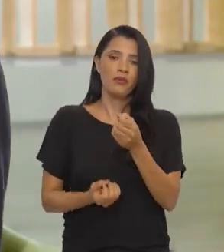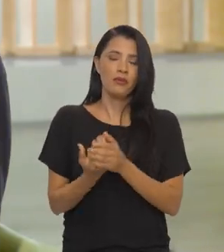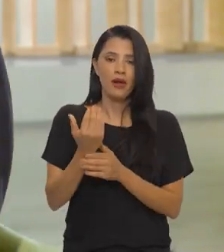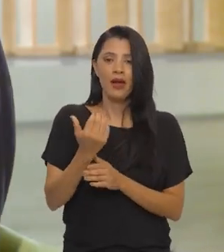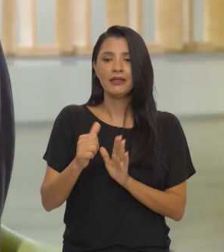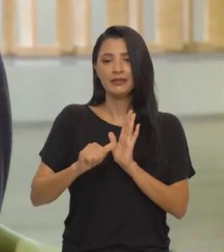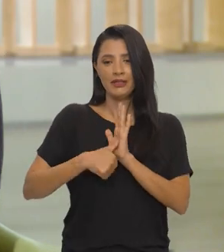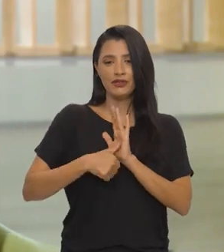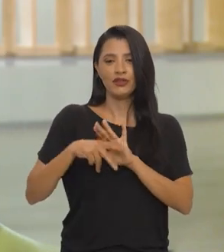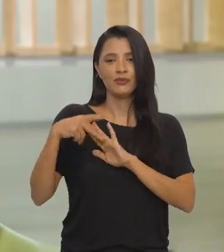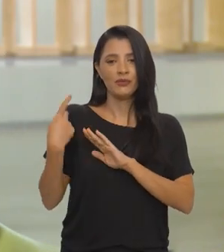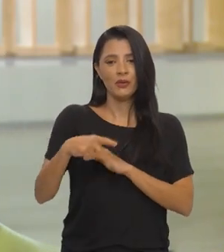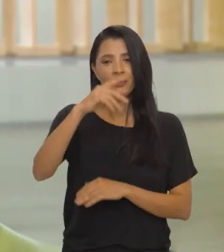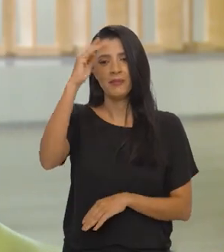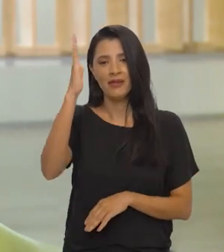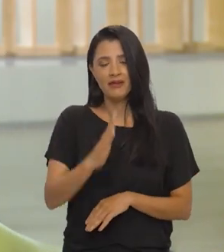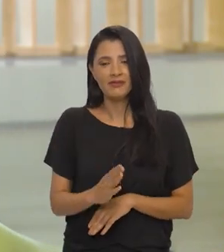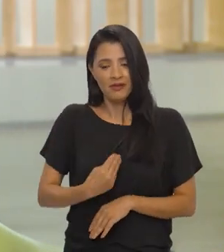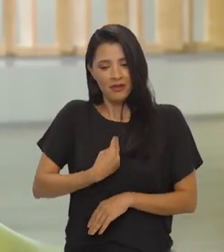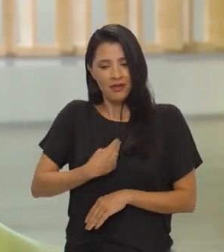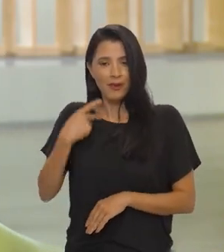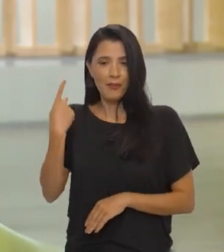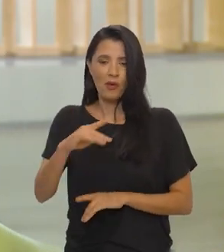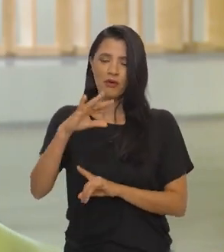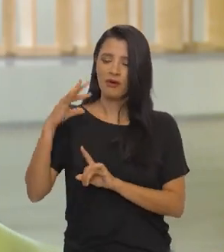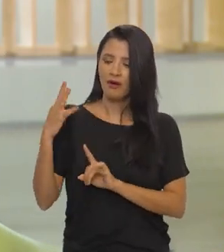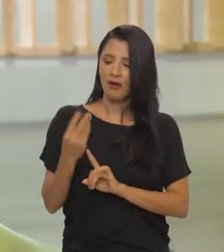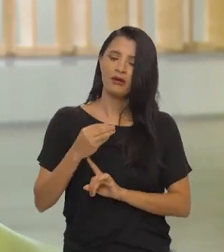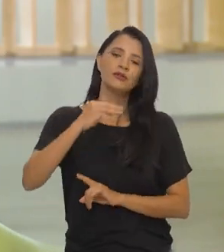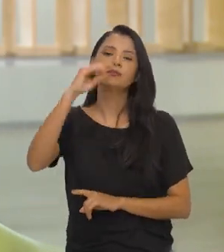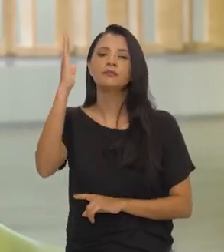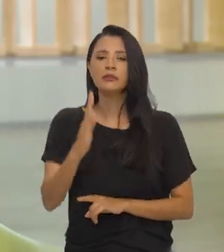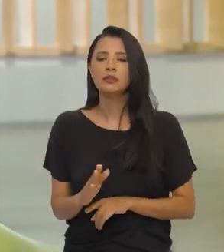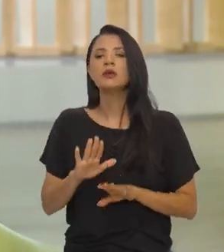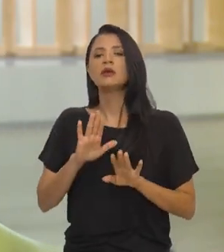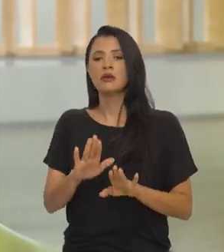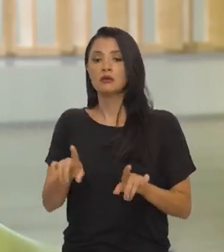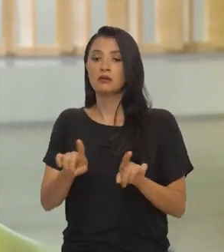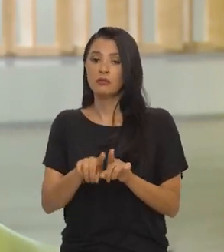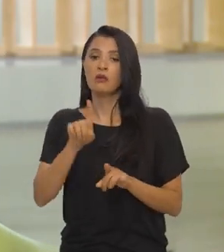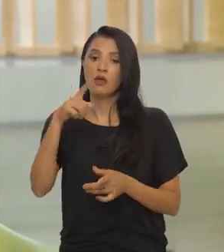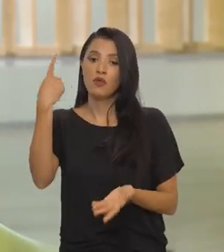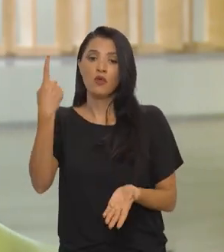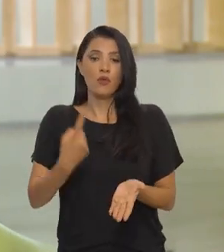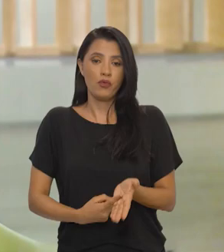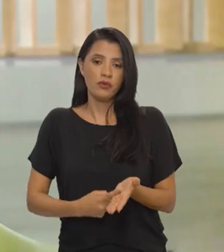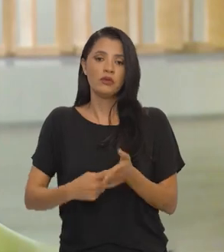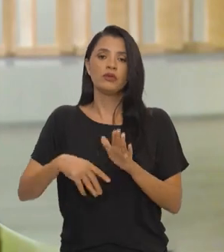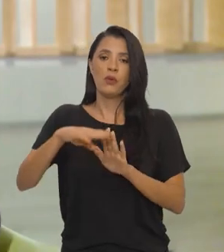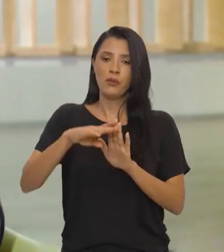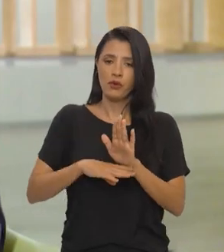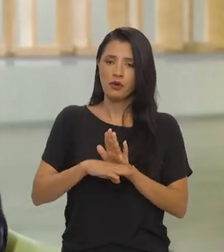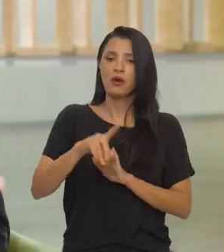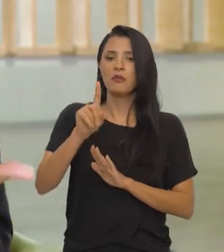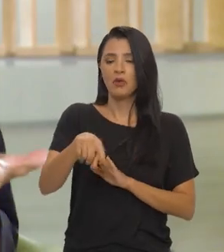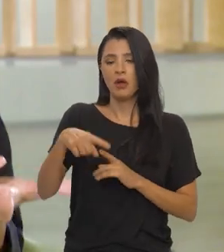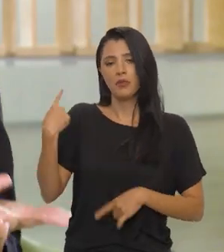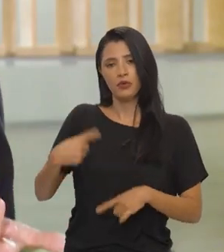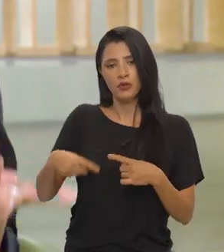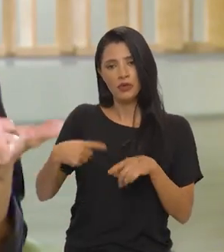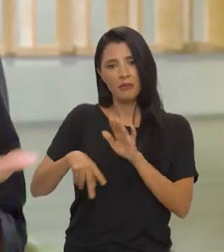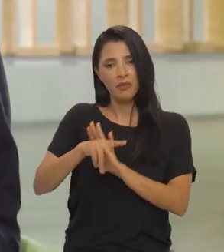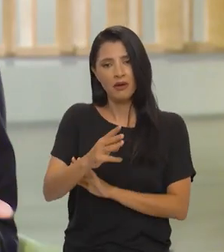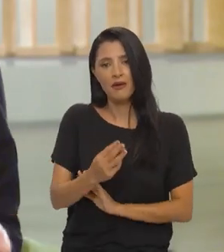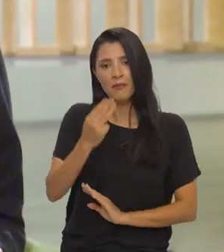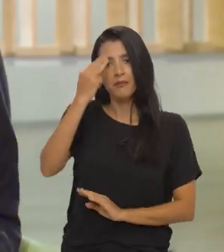da identidade brasileira, da subjetividade brasileira, das artes brasileiras, então, é também um compromisso com um programa e uma